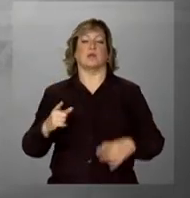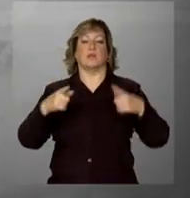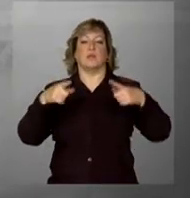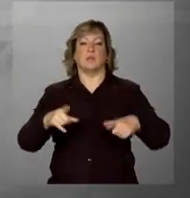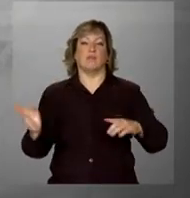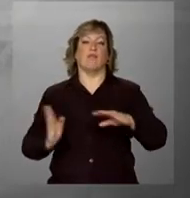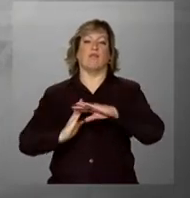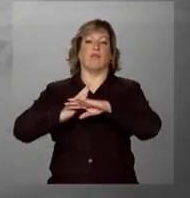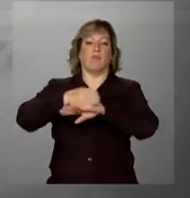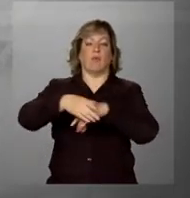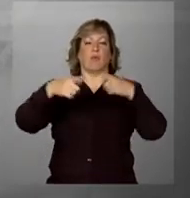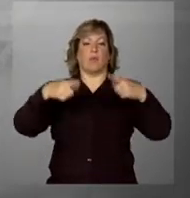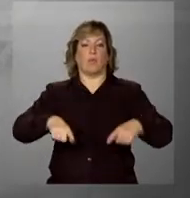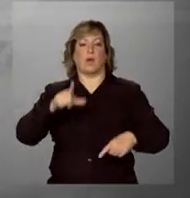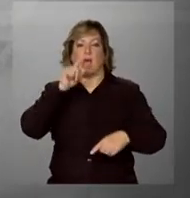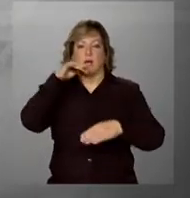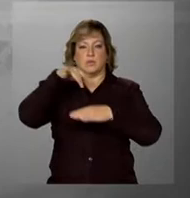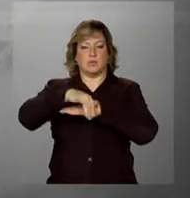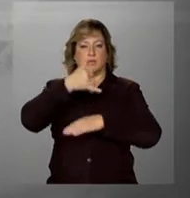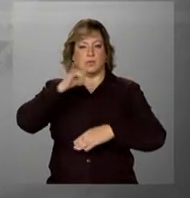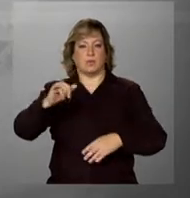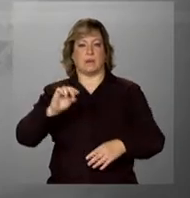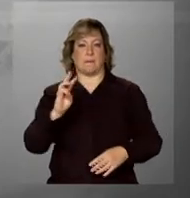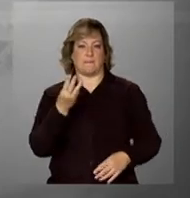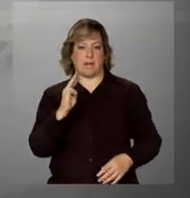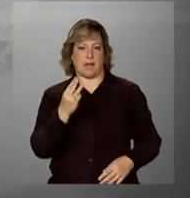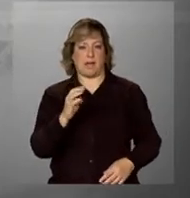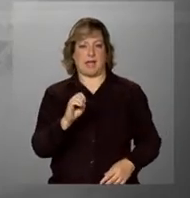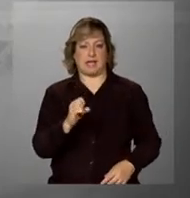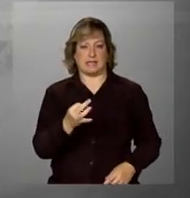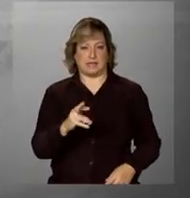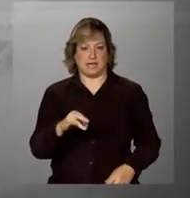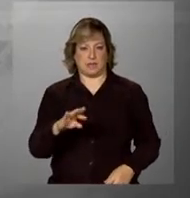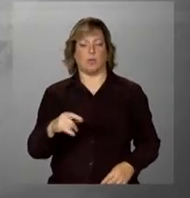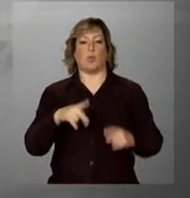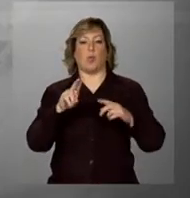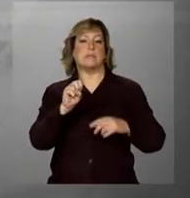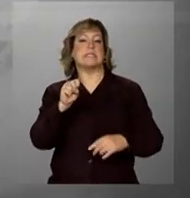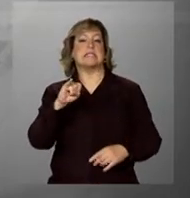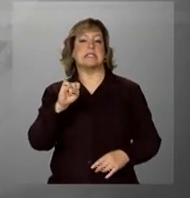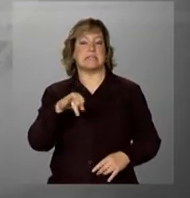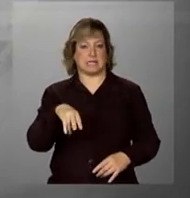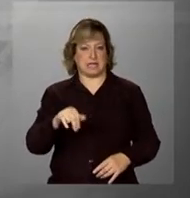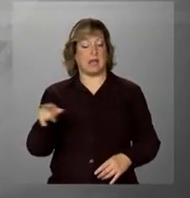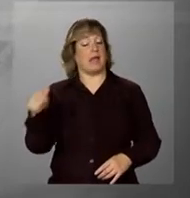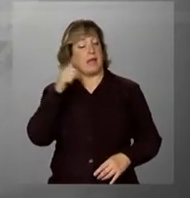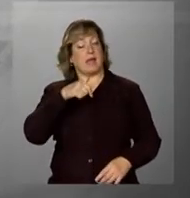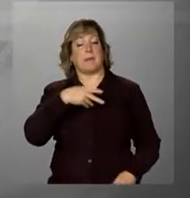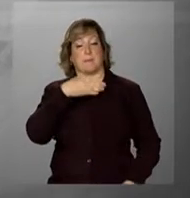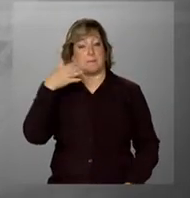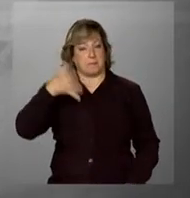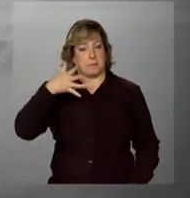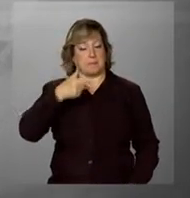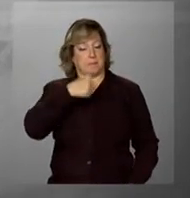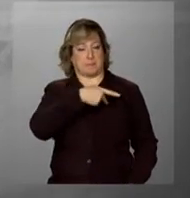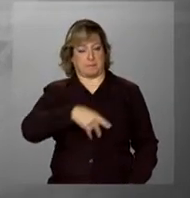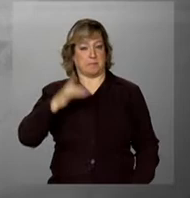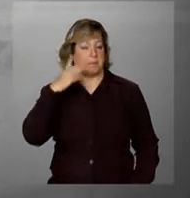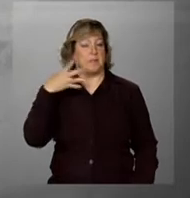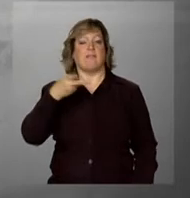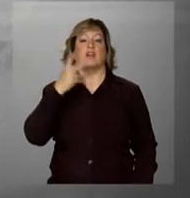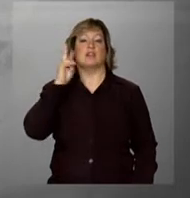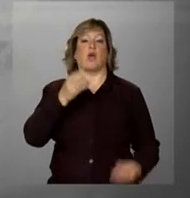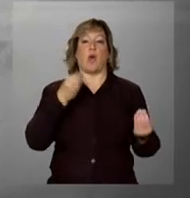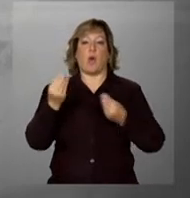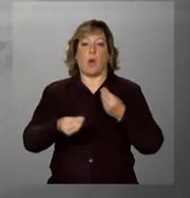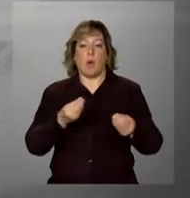inauguração da usina hidrelétrica de Estreito, no Maranhão. Ao falar sobre projetos de inclusão social na região, a presidenta citou